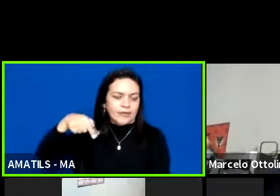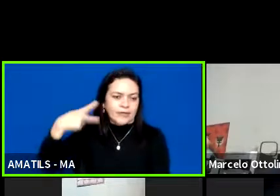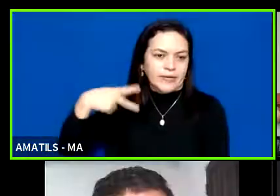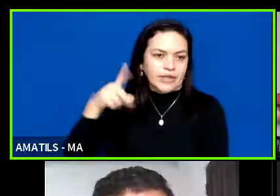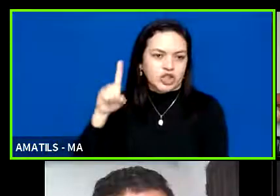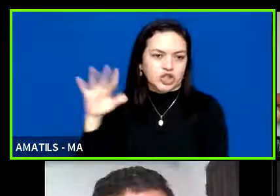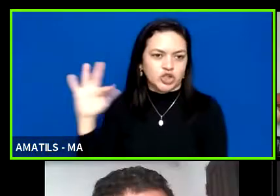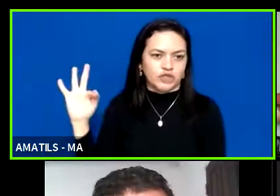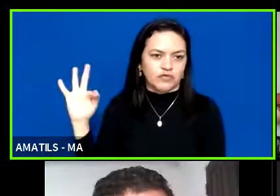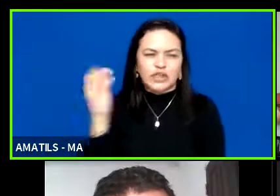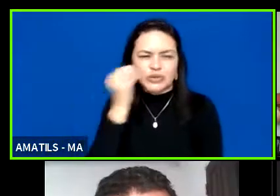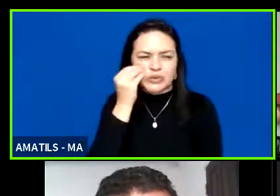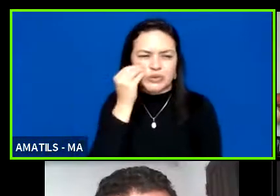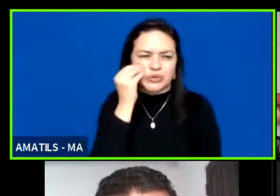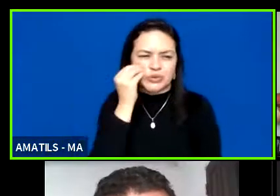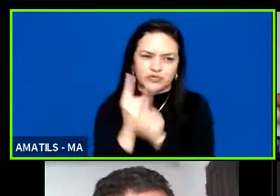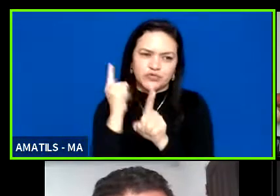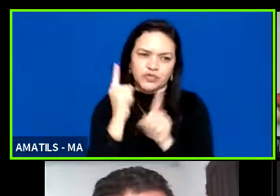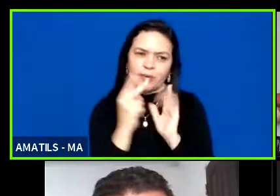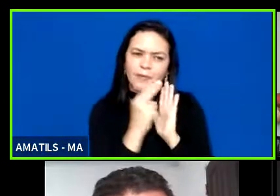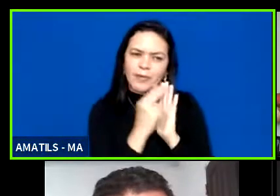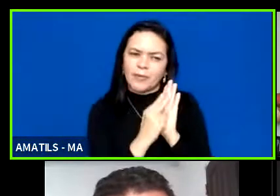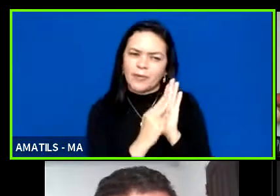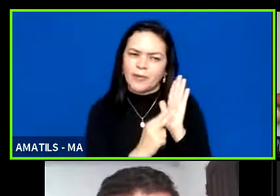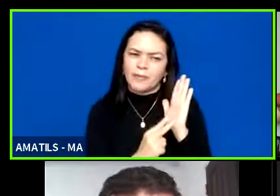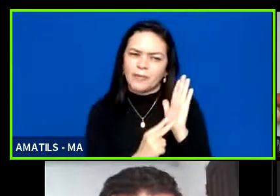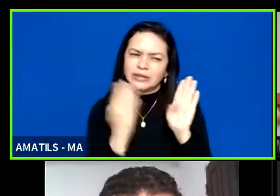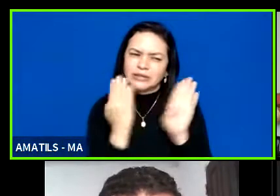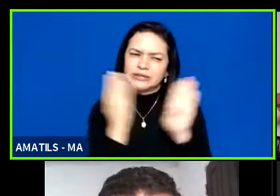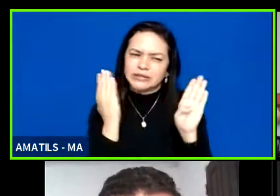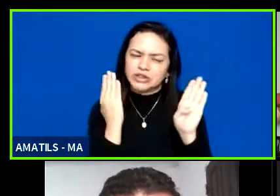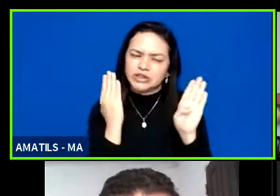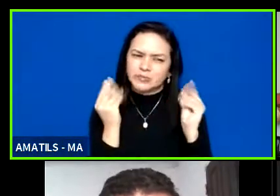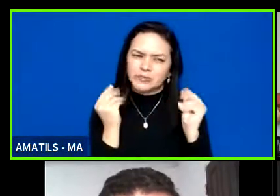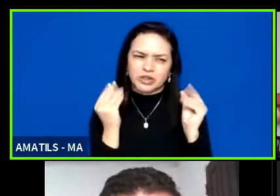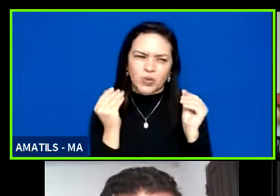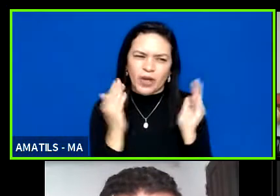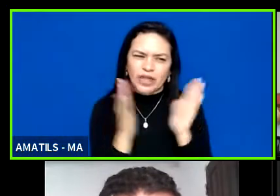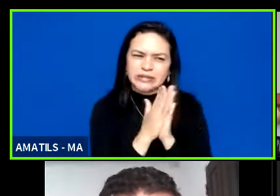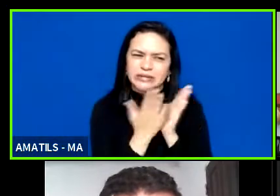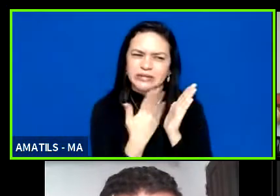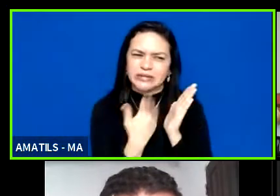deixa eu só ver se eu localizo eu tinha separado aqui mas eu acho que eu já mexi na na página